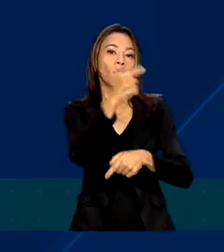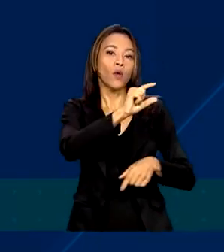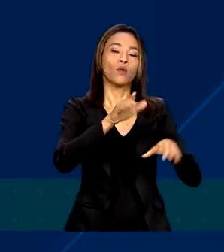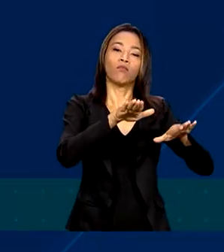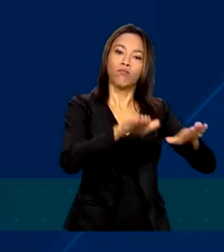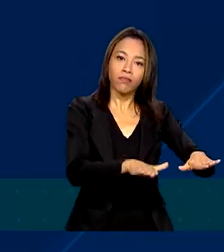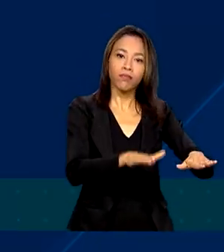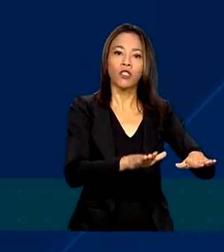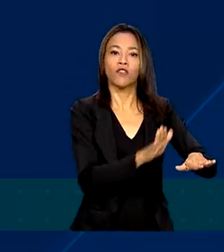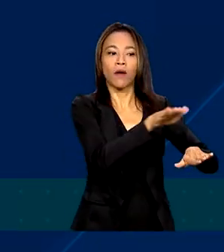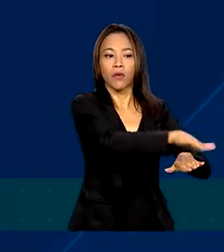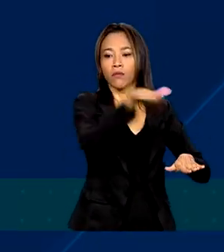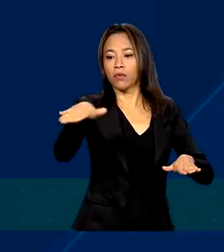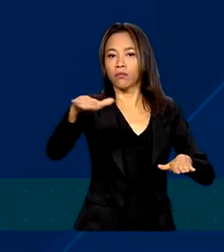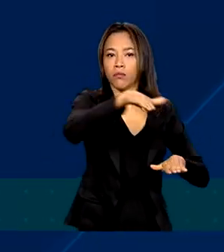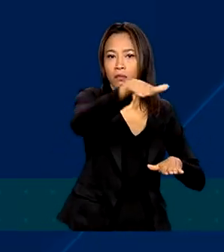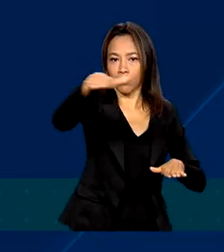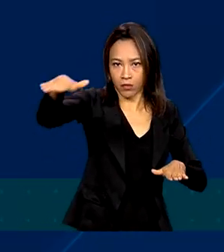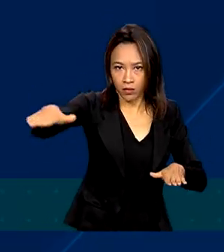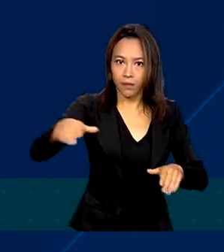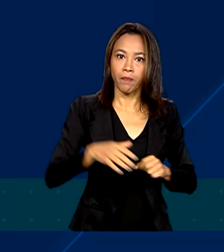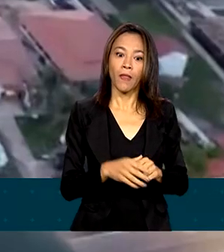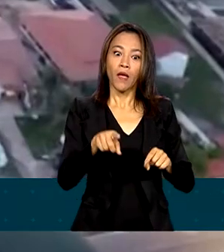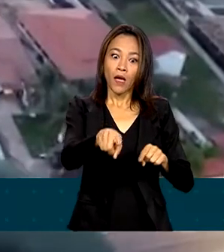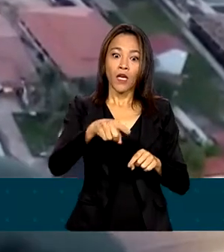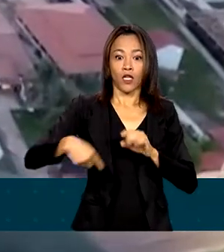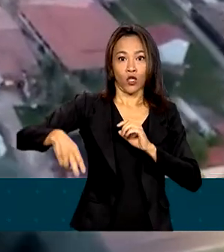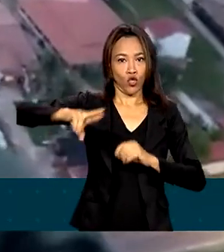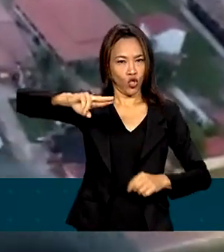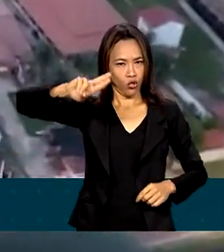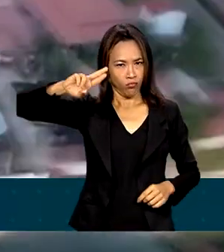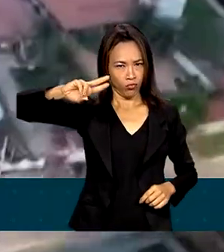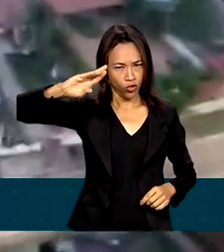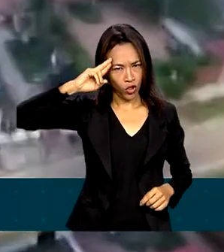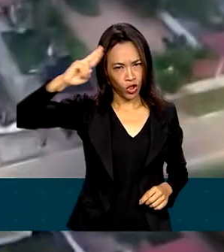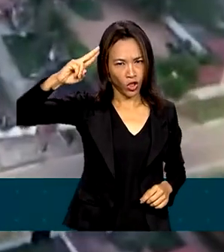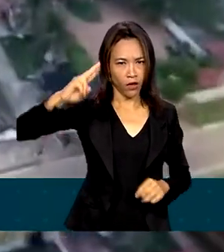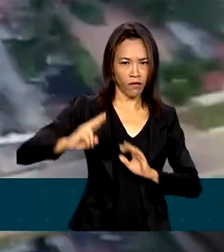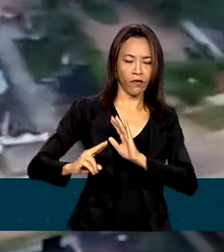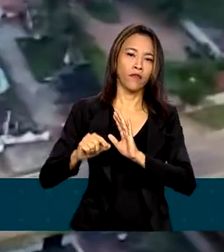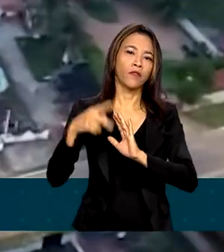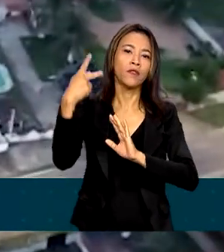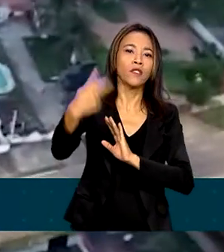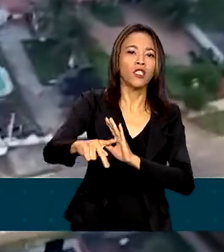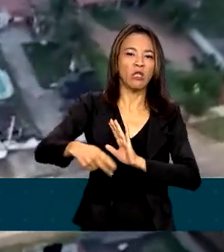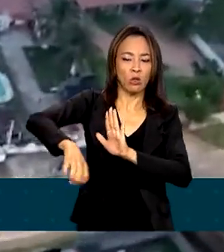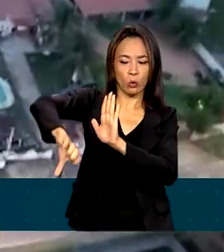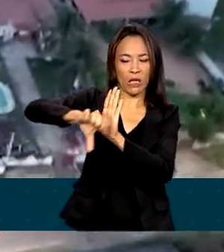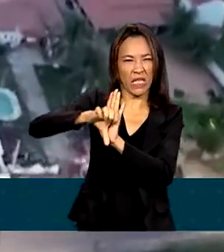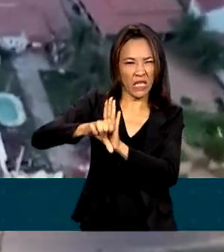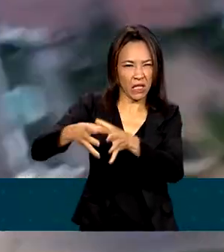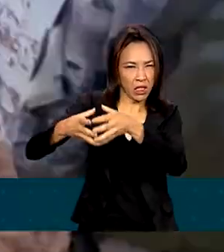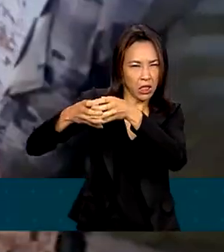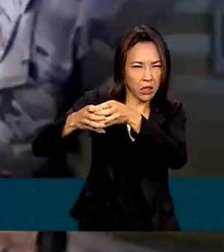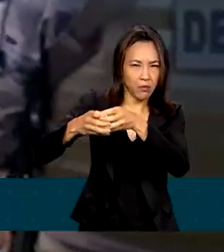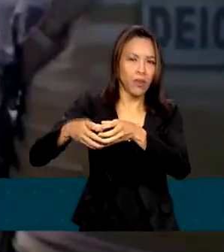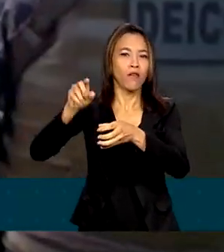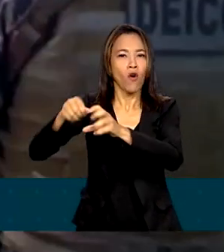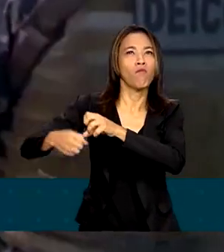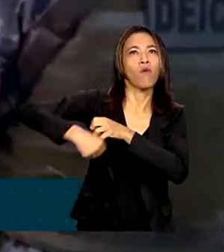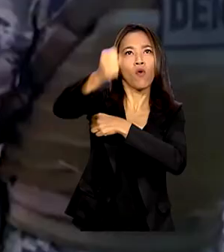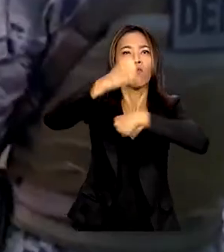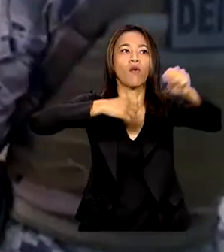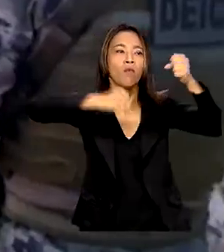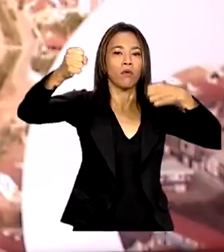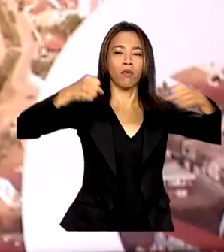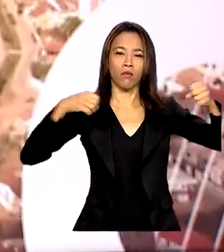motivo de tantos ataques foi a transferência de chefes da organização Sindicato do Crime para presídios de outros